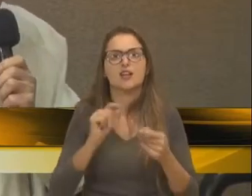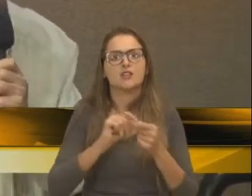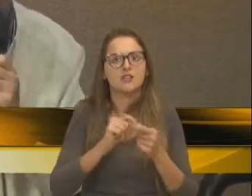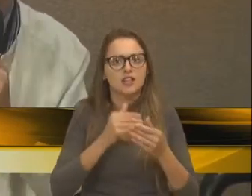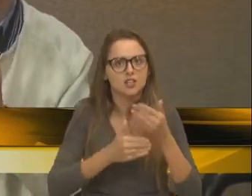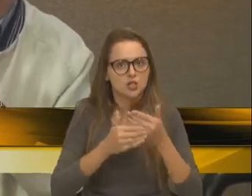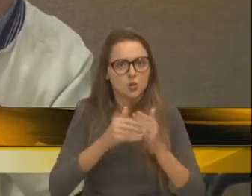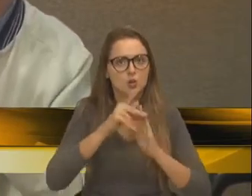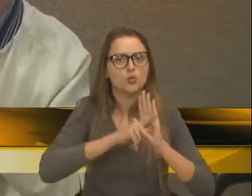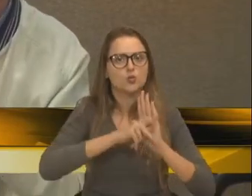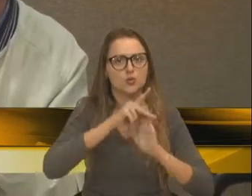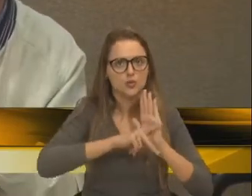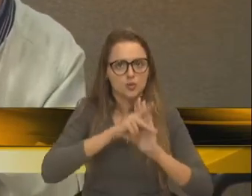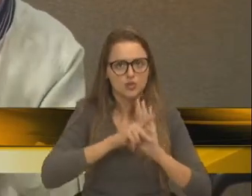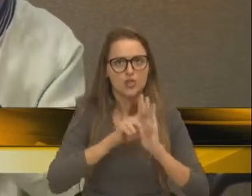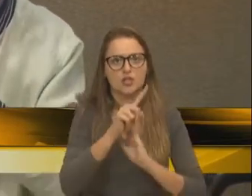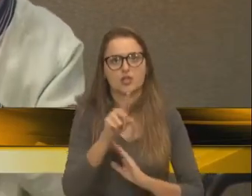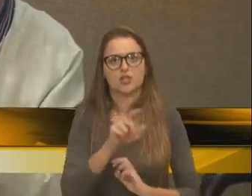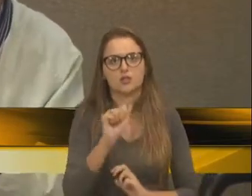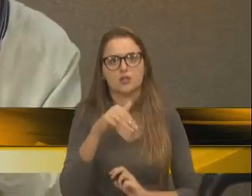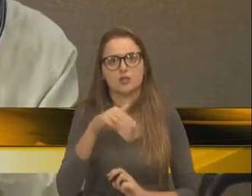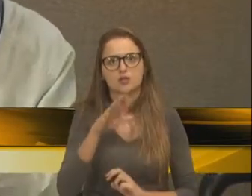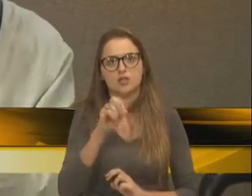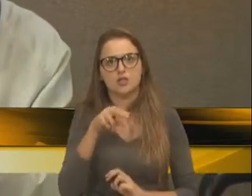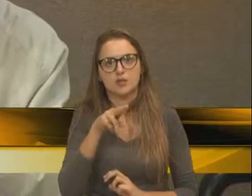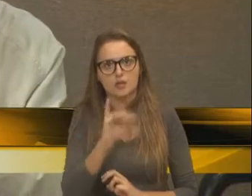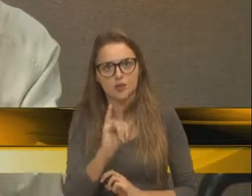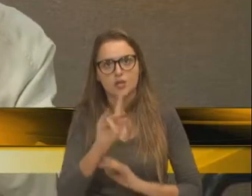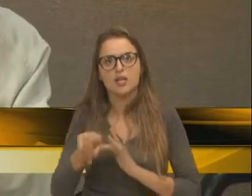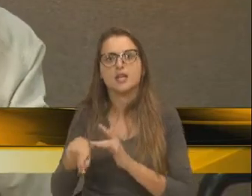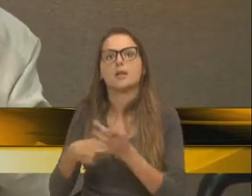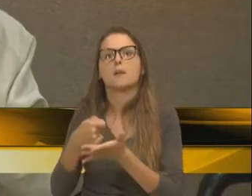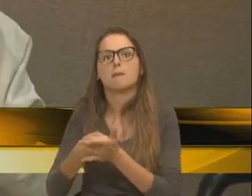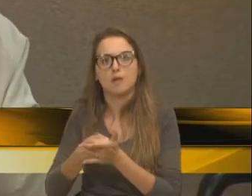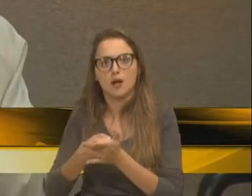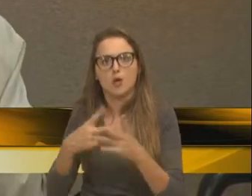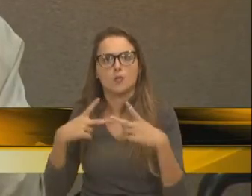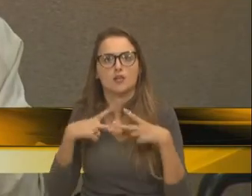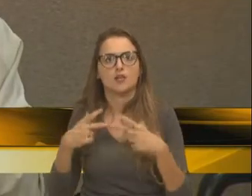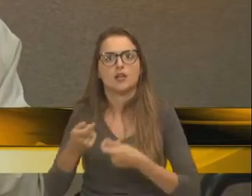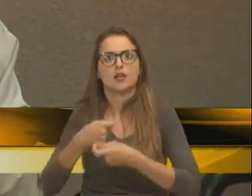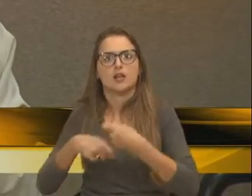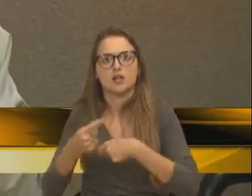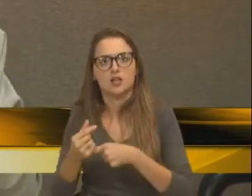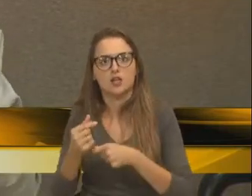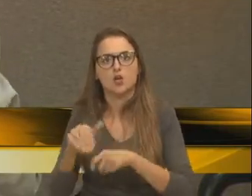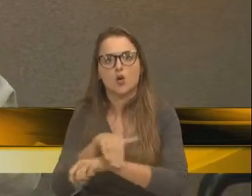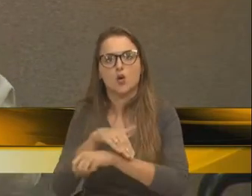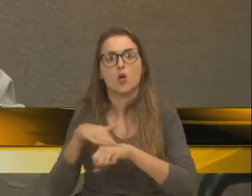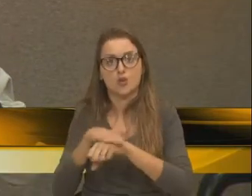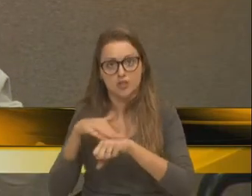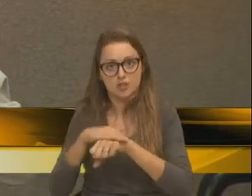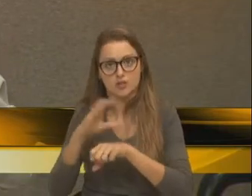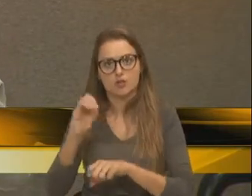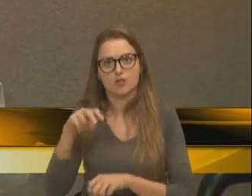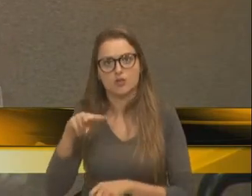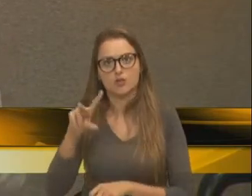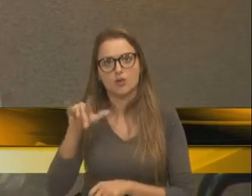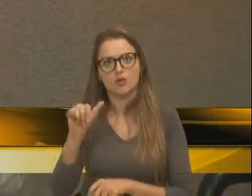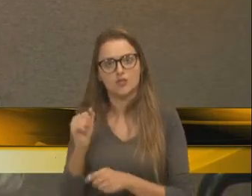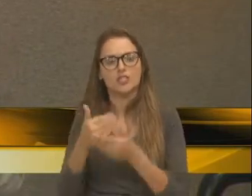projeto pelo Zamboni, que pagou, o empresário pagou o projeto. Negociamos com a Convias. Quando estava